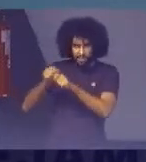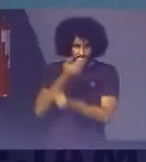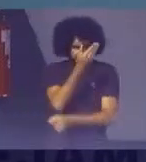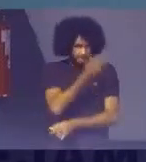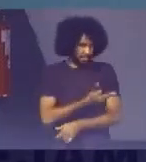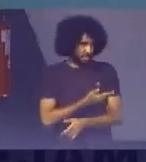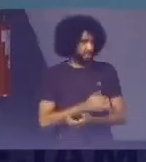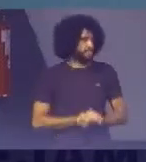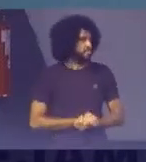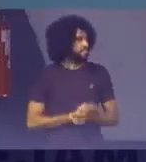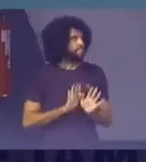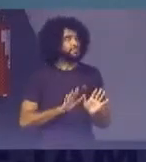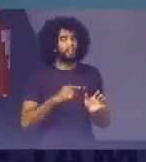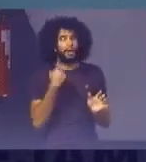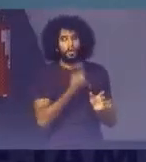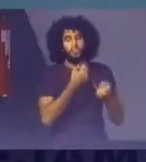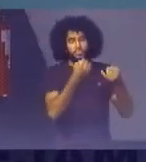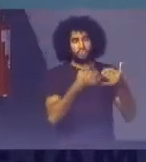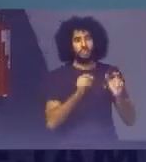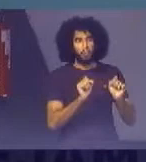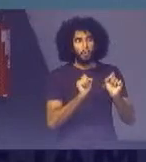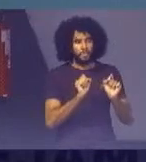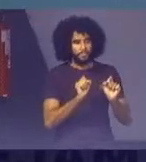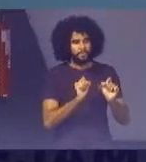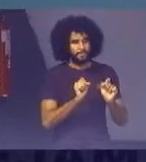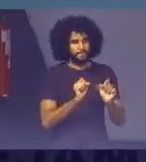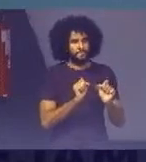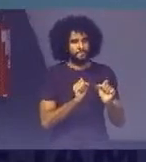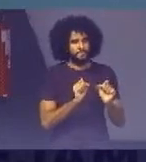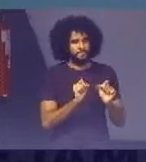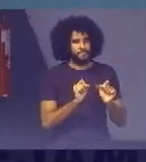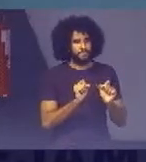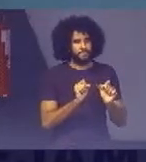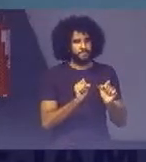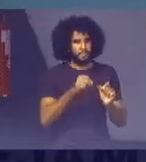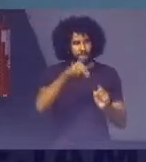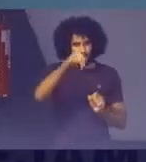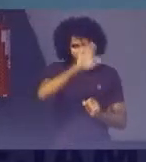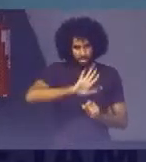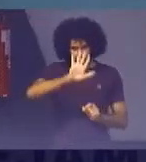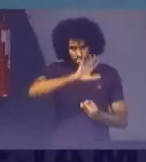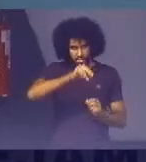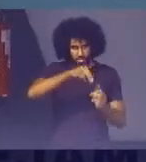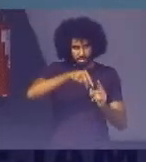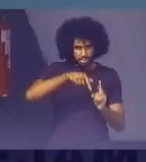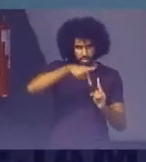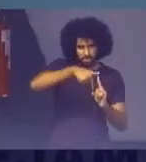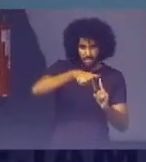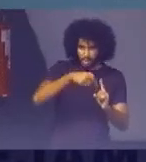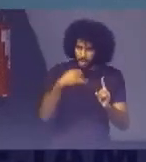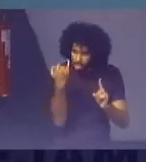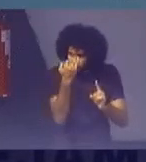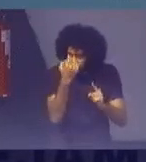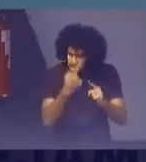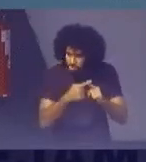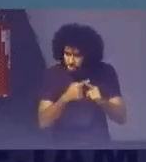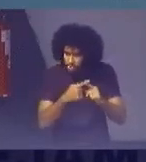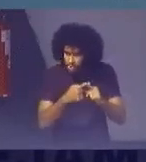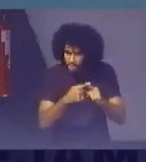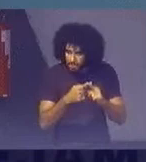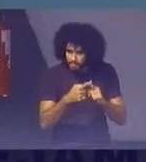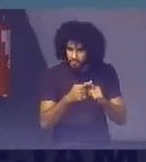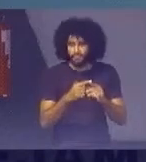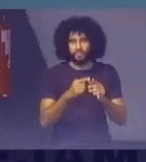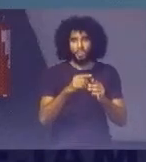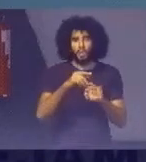Nós dizemos O seguinte Que as A nacionalização Das metas Ela é muito importante Para que O